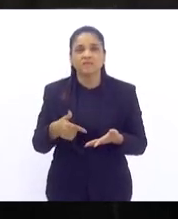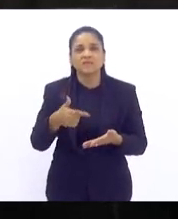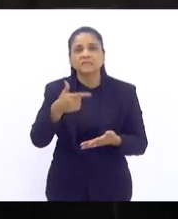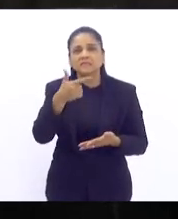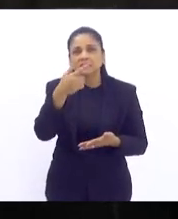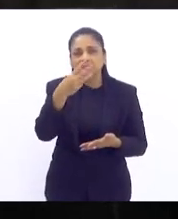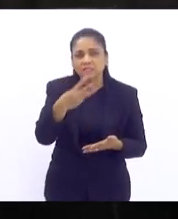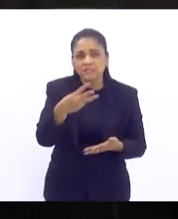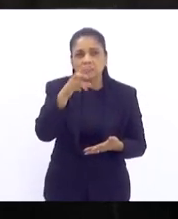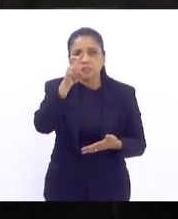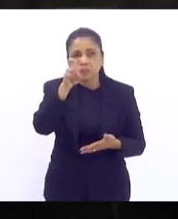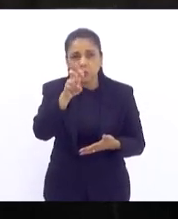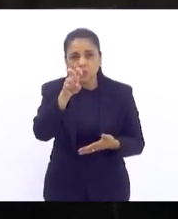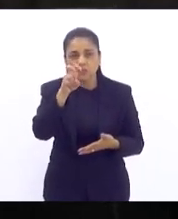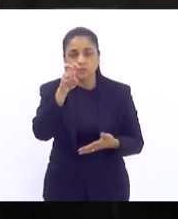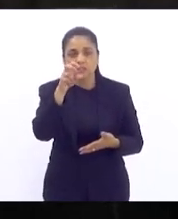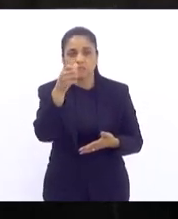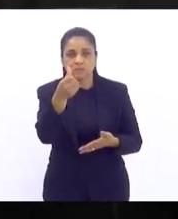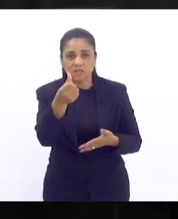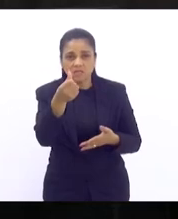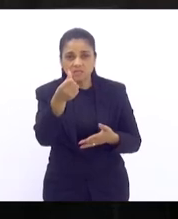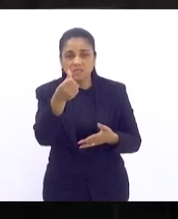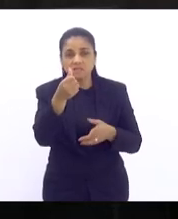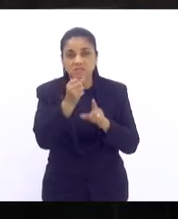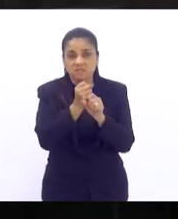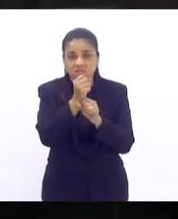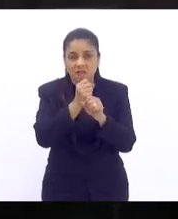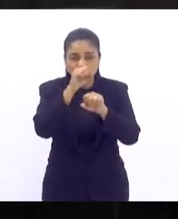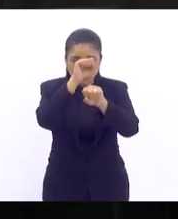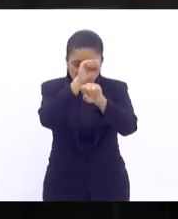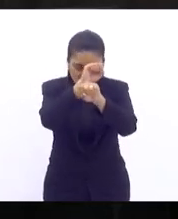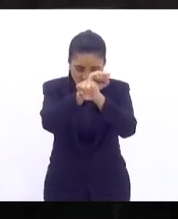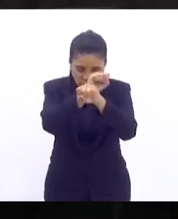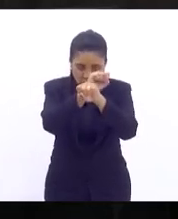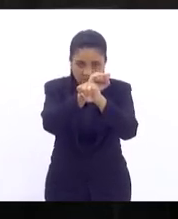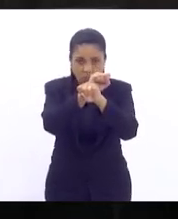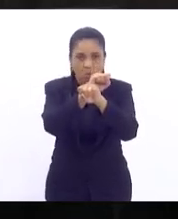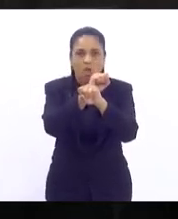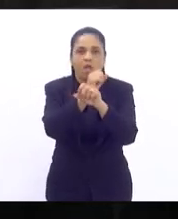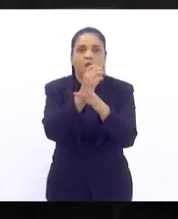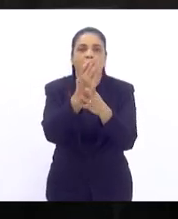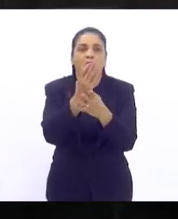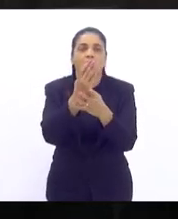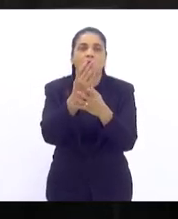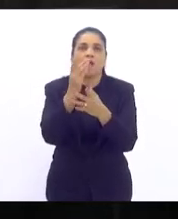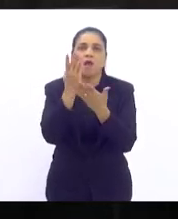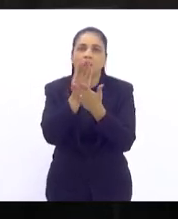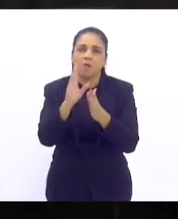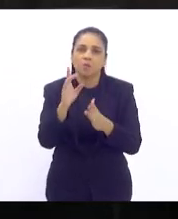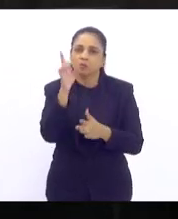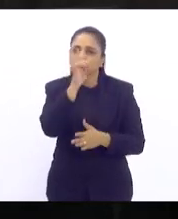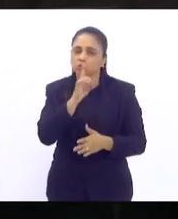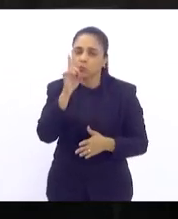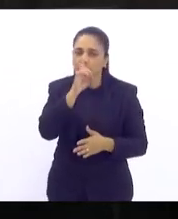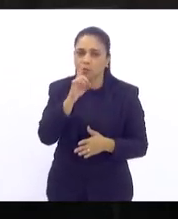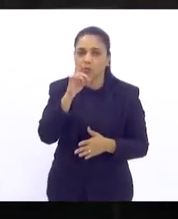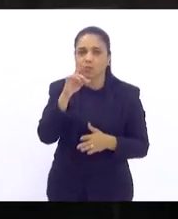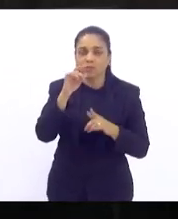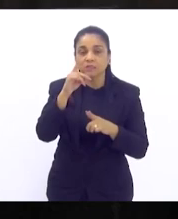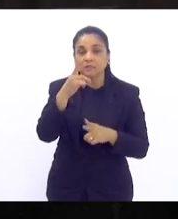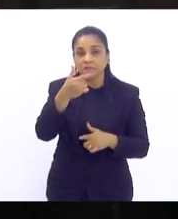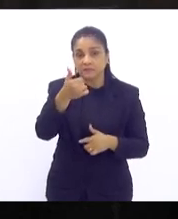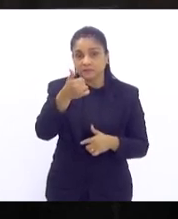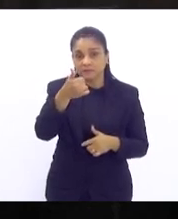anos de uma escravidão formal que não acabou apenas com o decreto naquele domingo de 13 de maio de